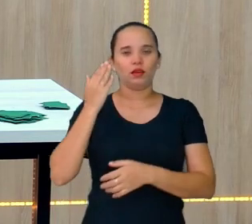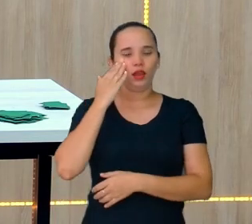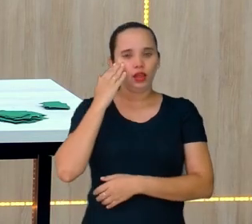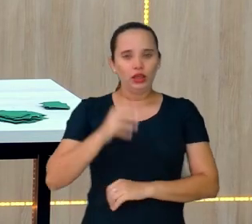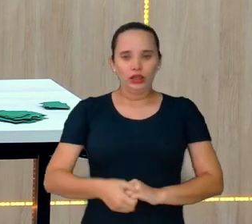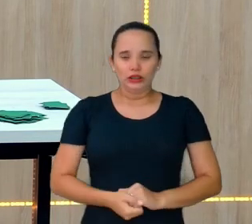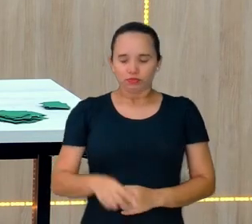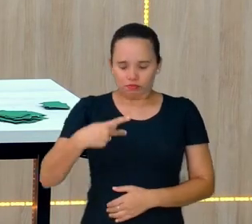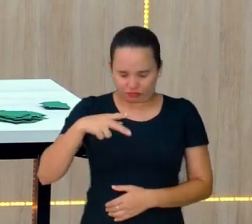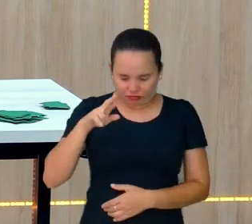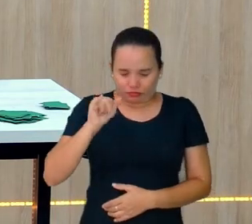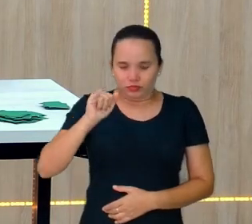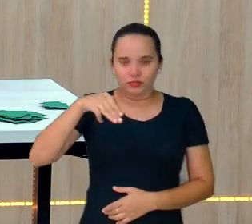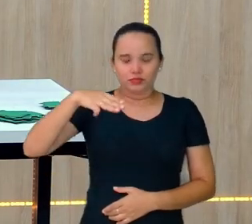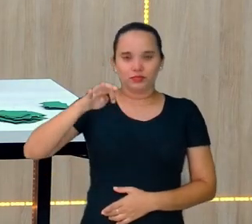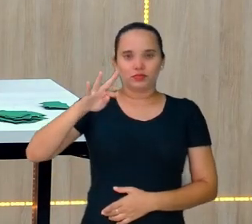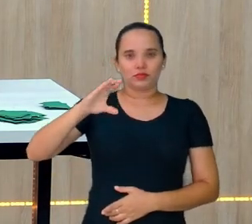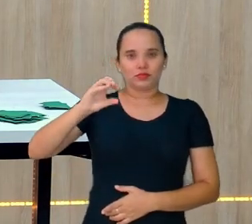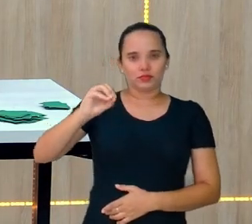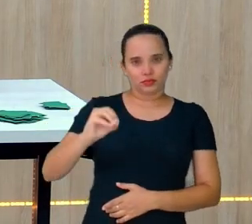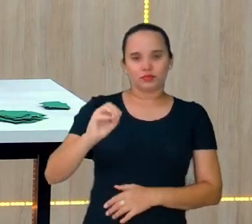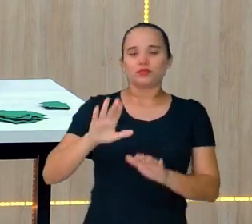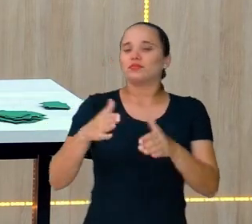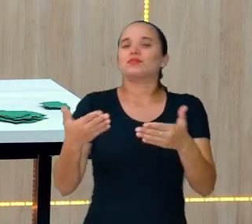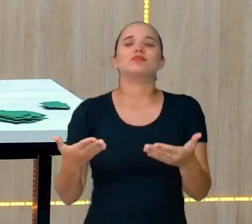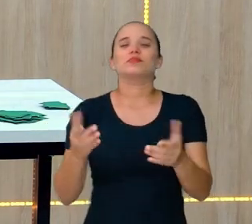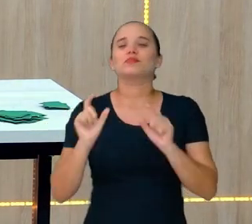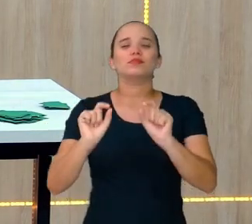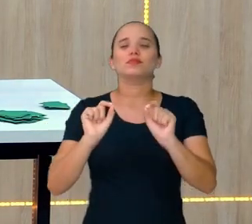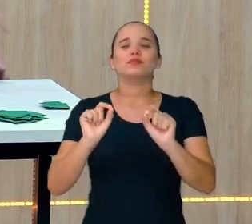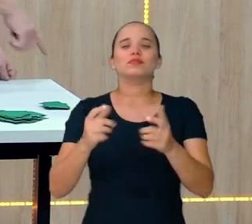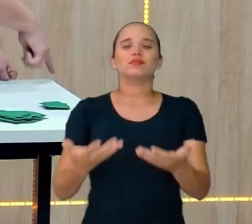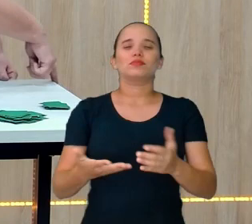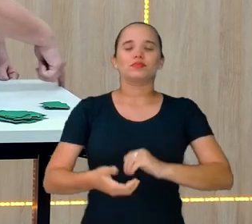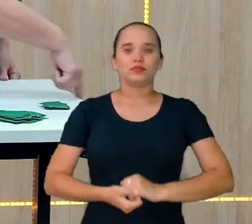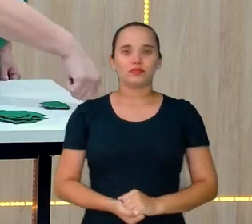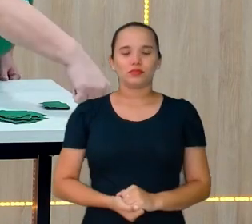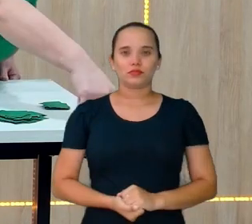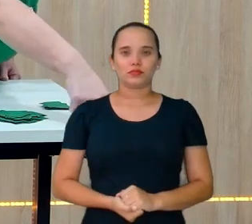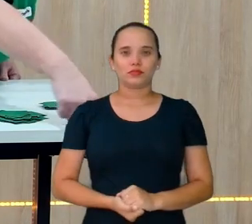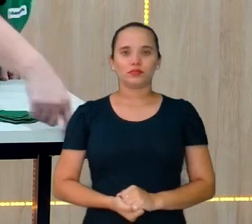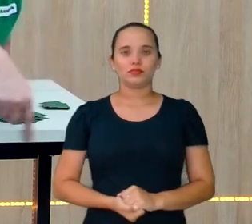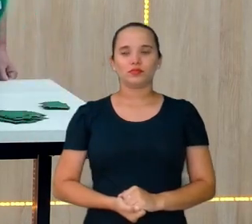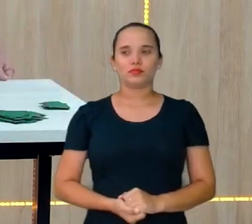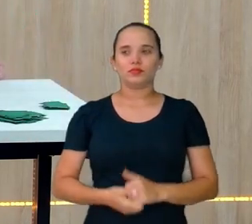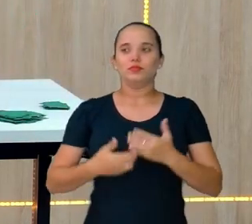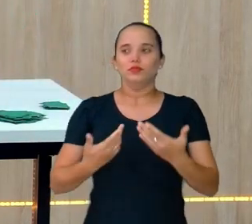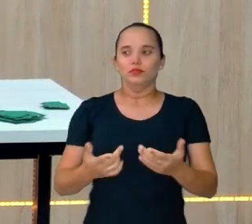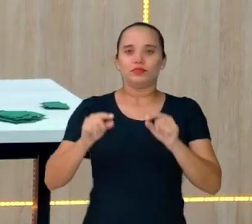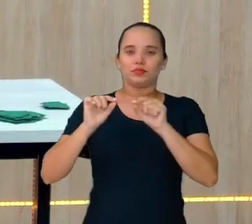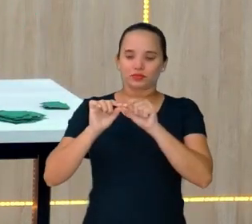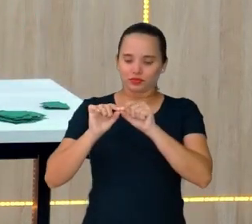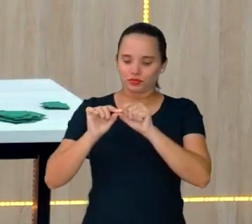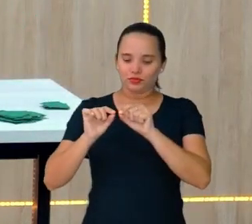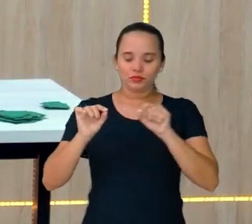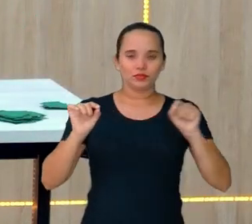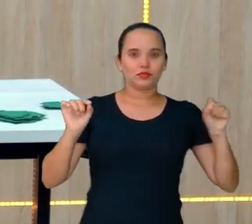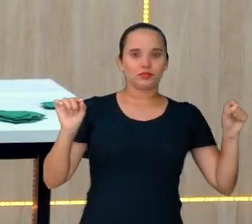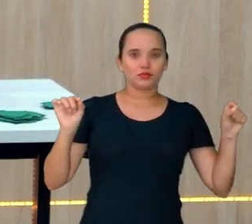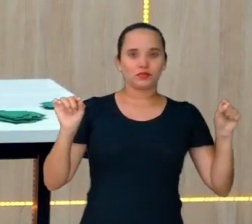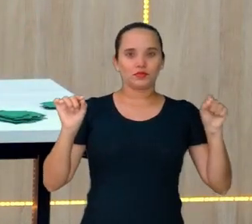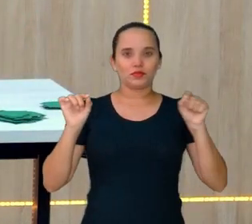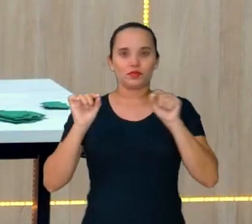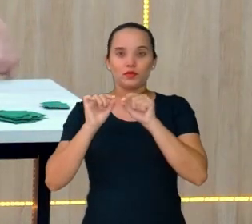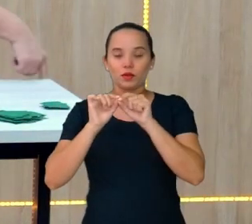E aí você tem que lembrar o que é o perímetro. O perímetro é a medida do